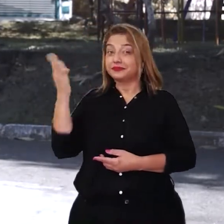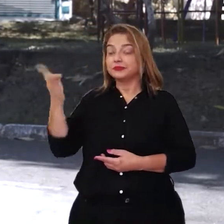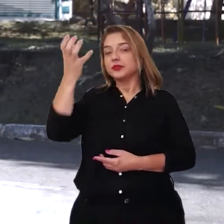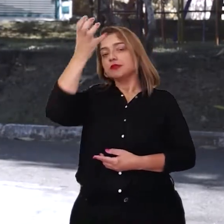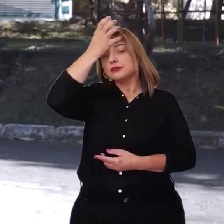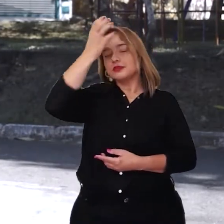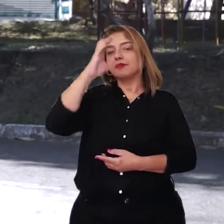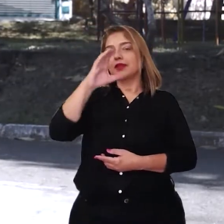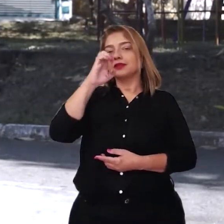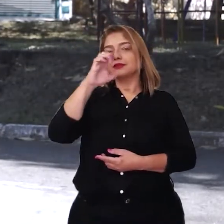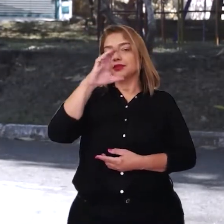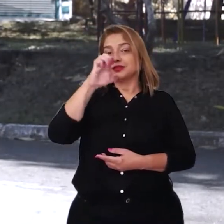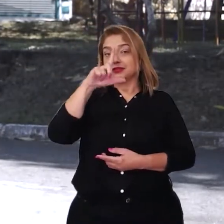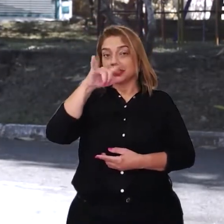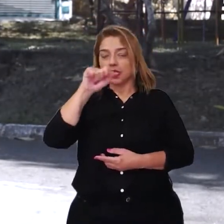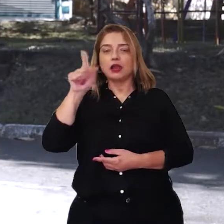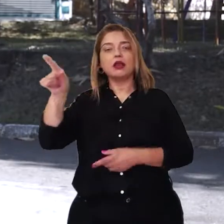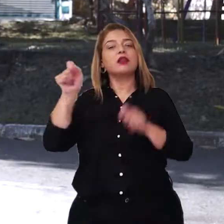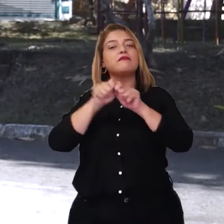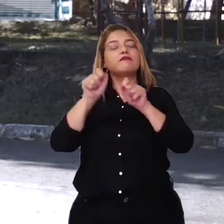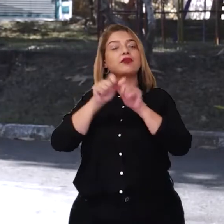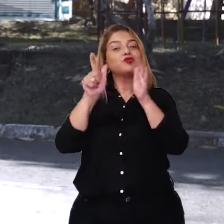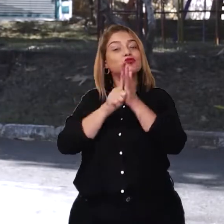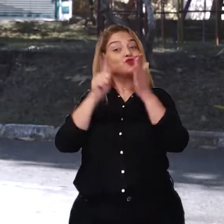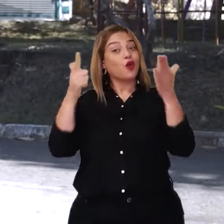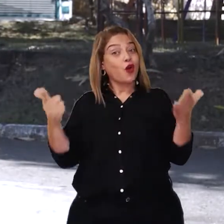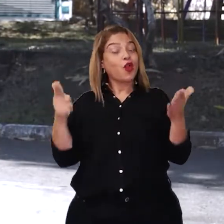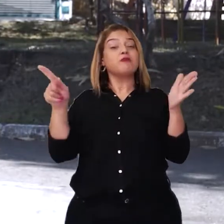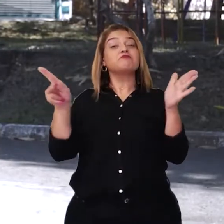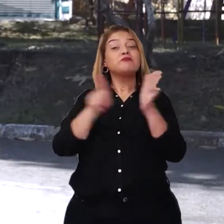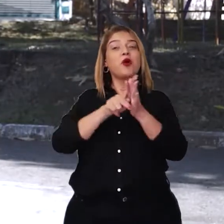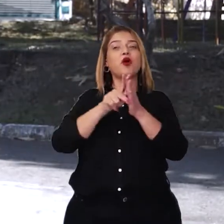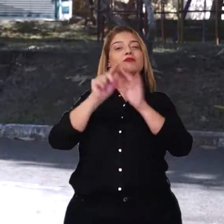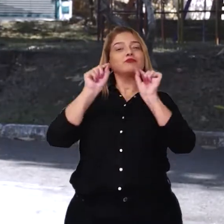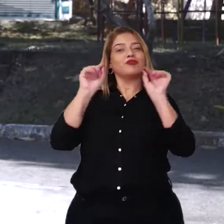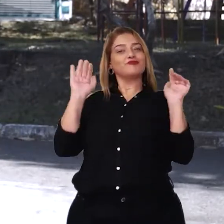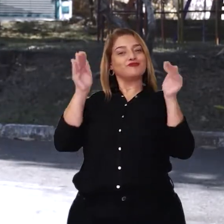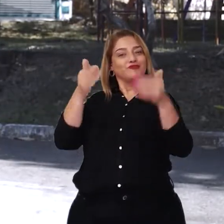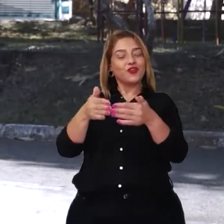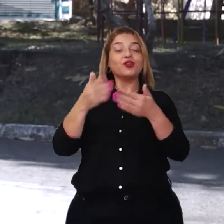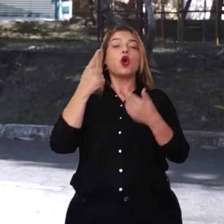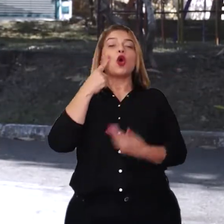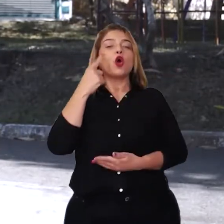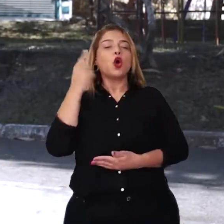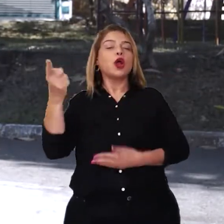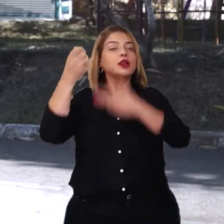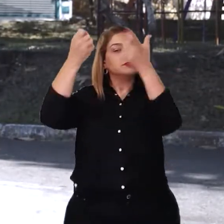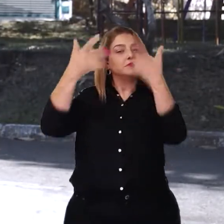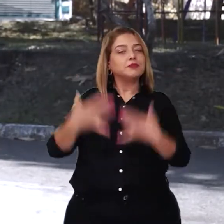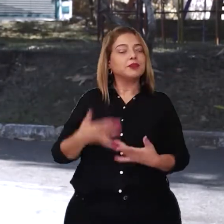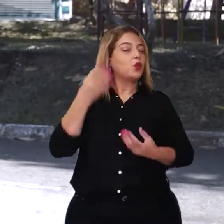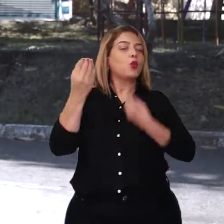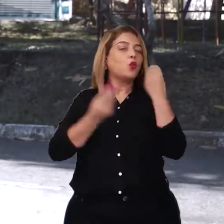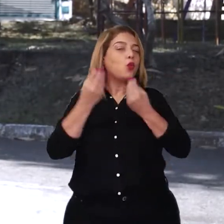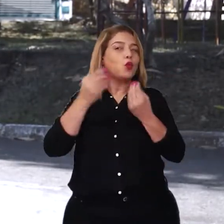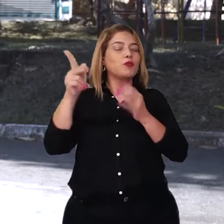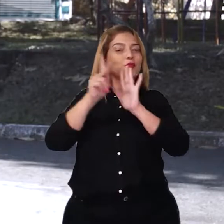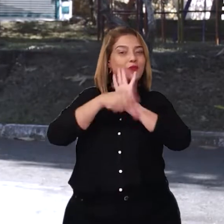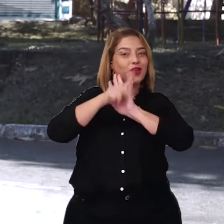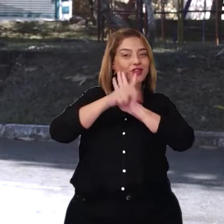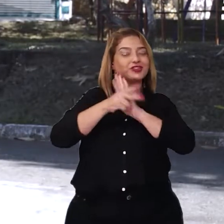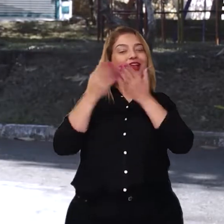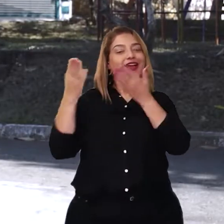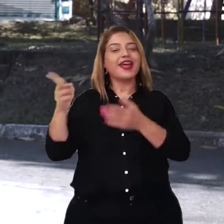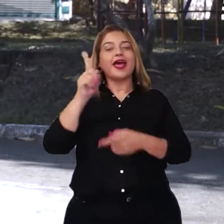né, Pro? A turma do CEMEI Cecília tem feito um jornal, o jornal Cecília em Foco. E quem vai nos falar um pouquinho